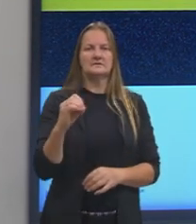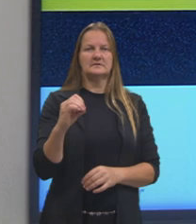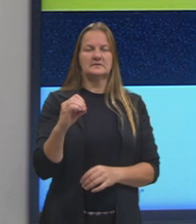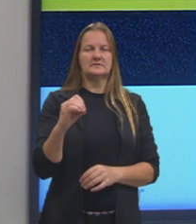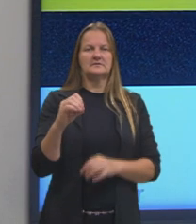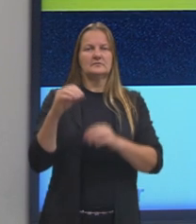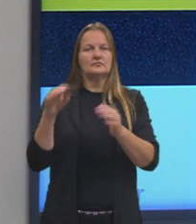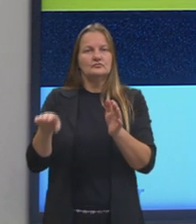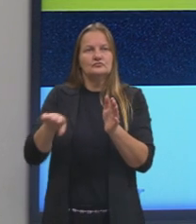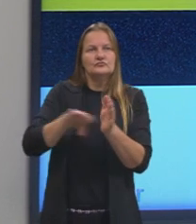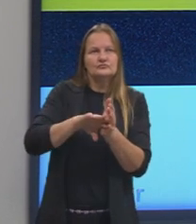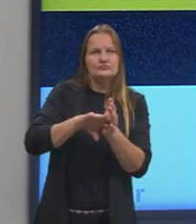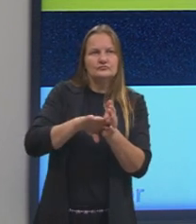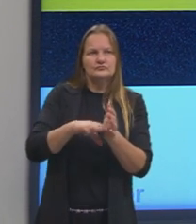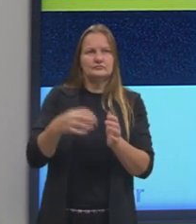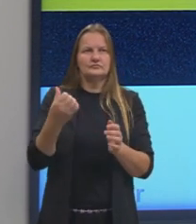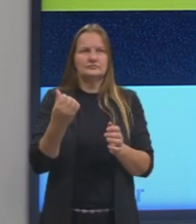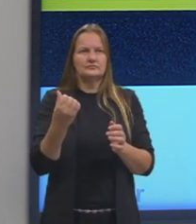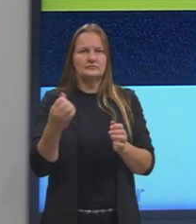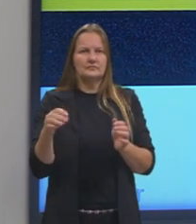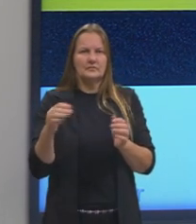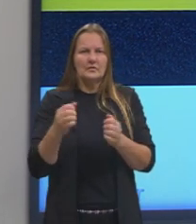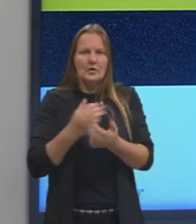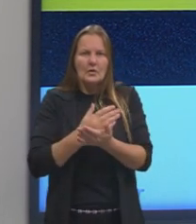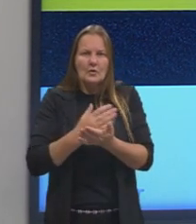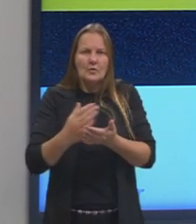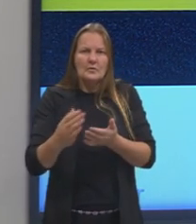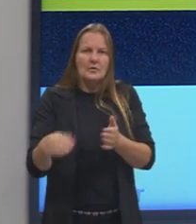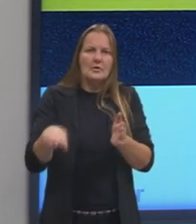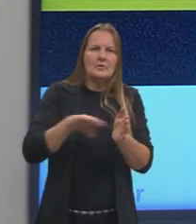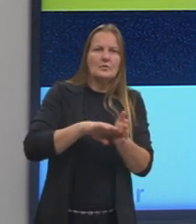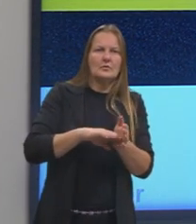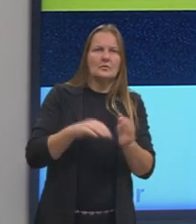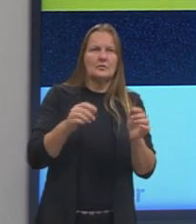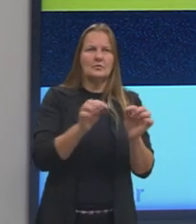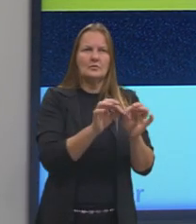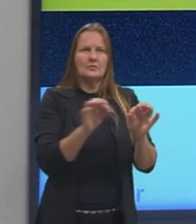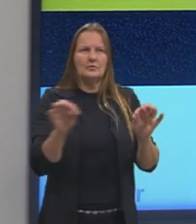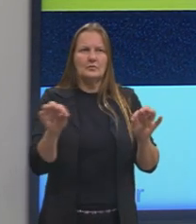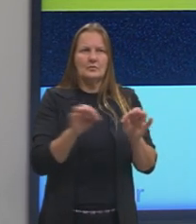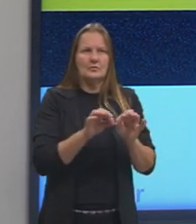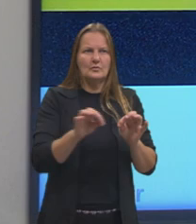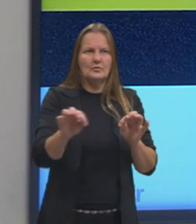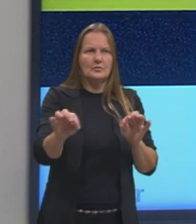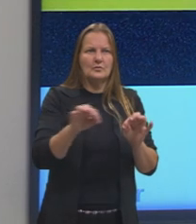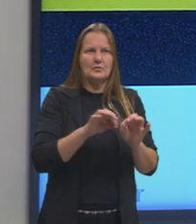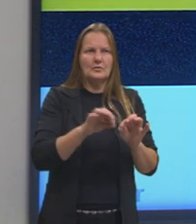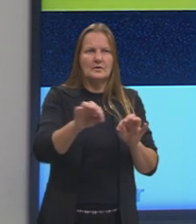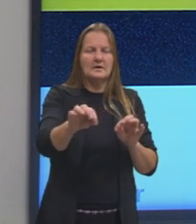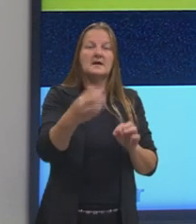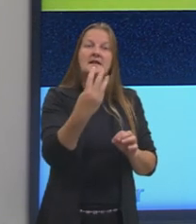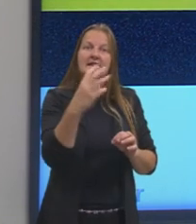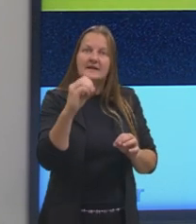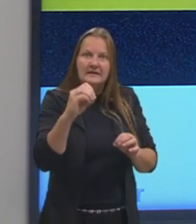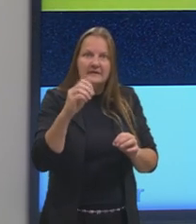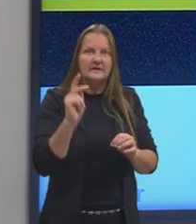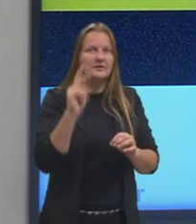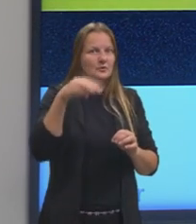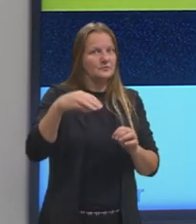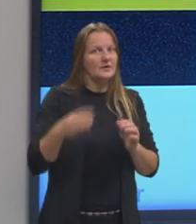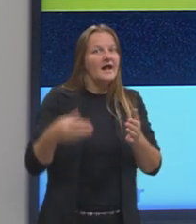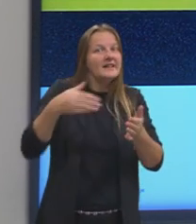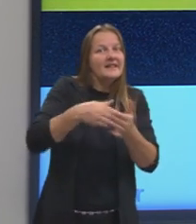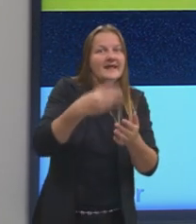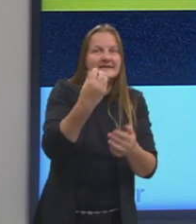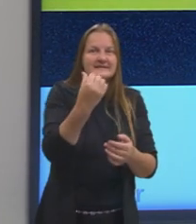onde o carro chegou, tá? Ah, lembrando, pessoal, que isso aqui, essa distância dos 30 quilômetros até 60,